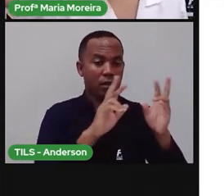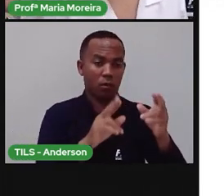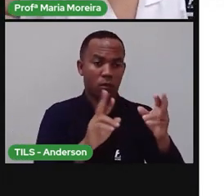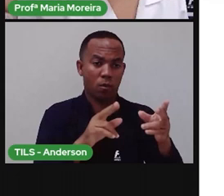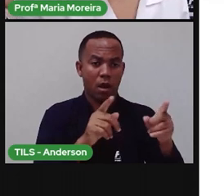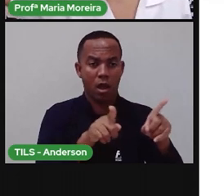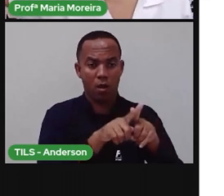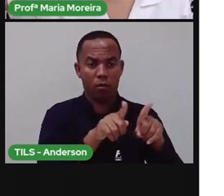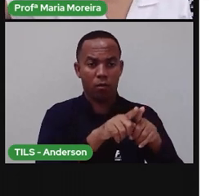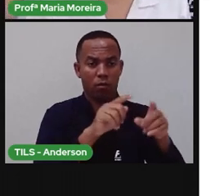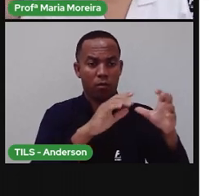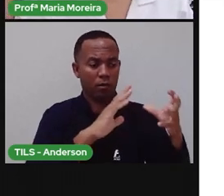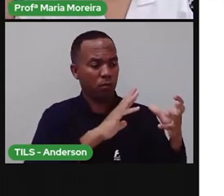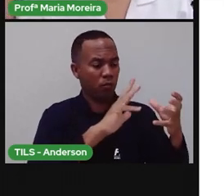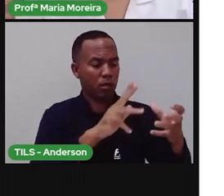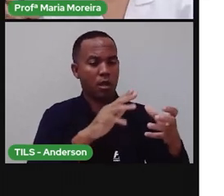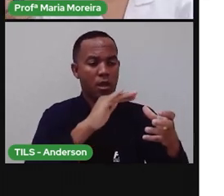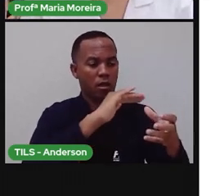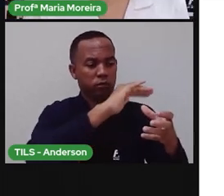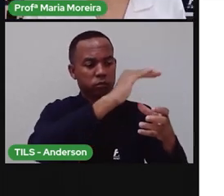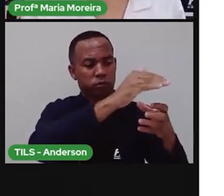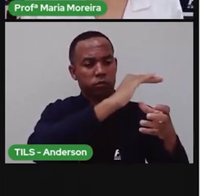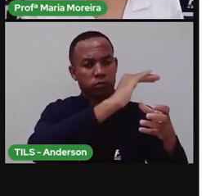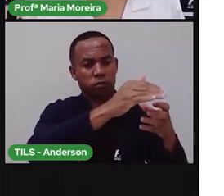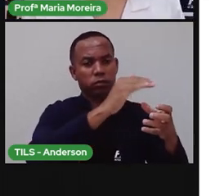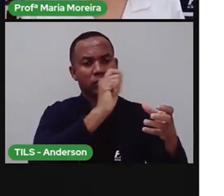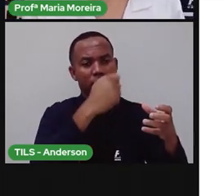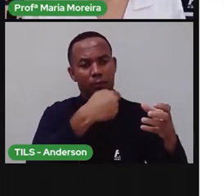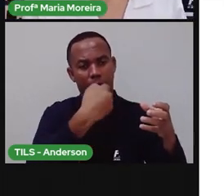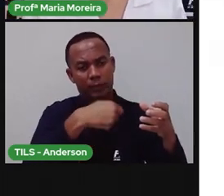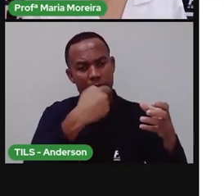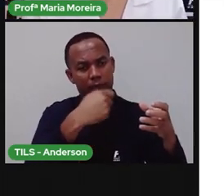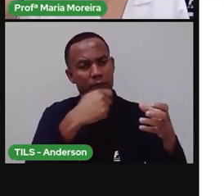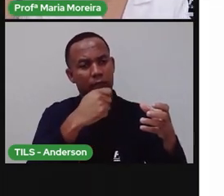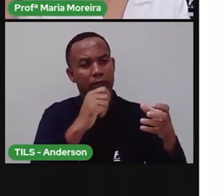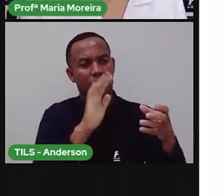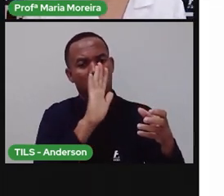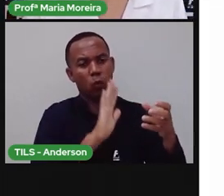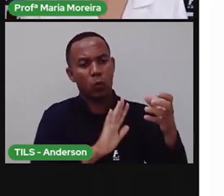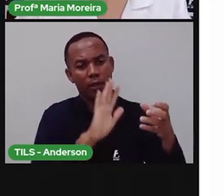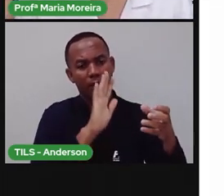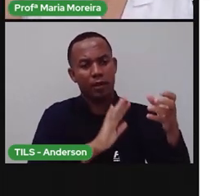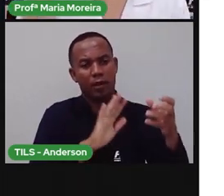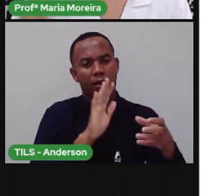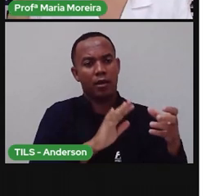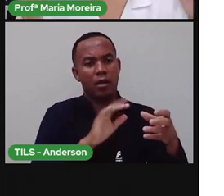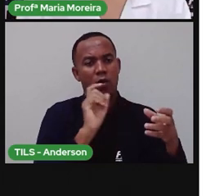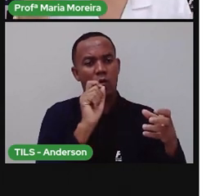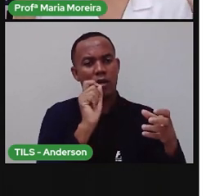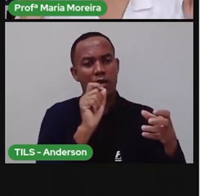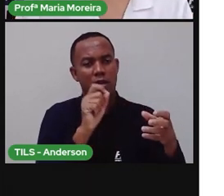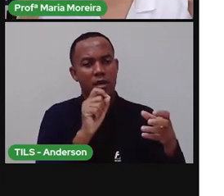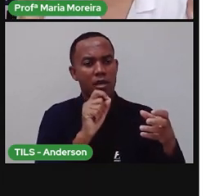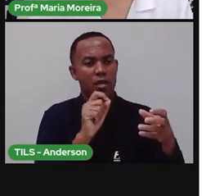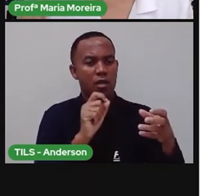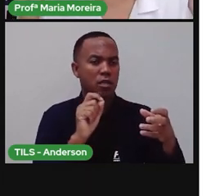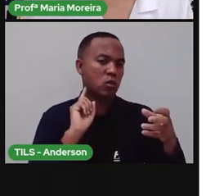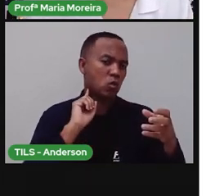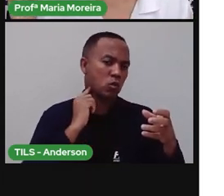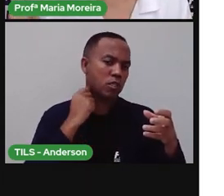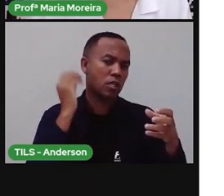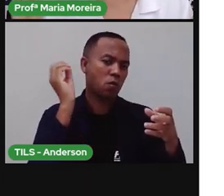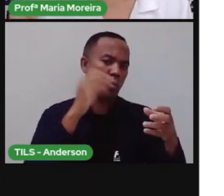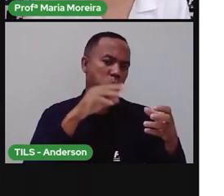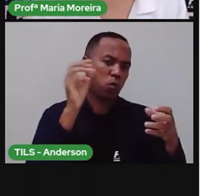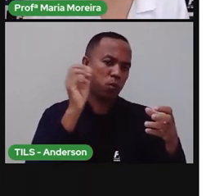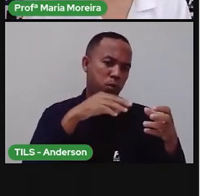Joga uma garrafa, o telhado quebra. Seria assim a camada de ozônio. Quando a gente não cuida, que a gente fica só jogando poluição, poluição,